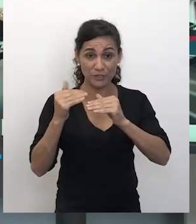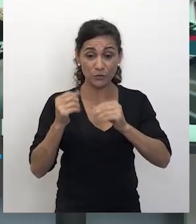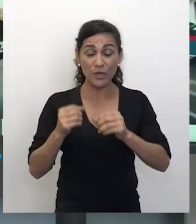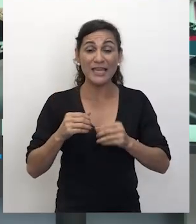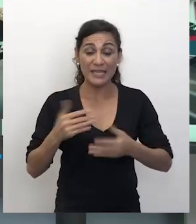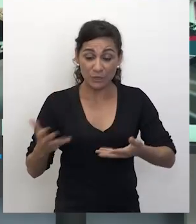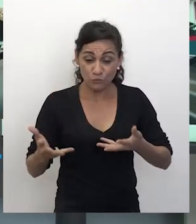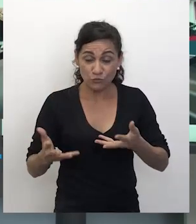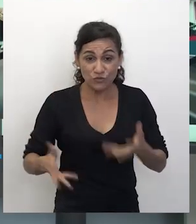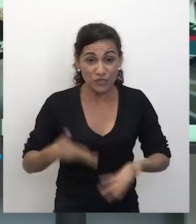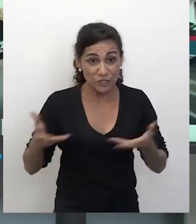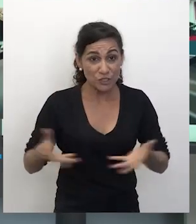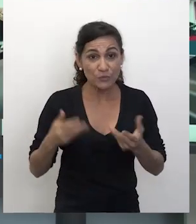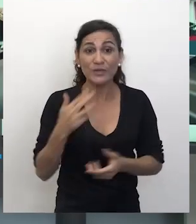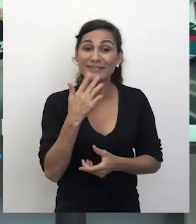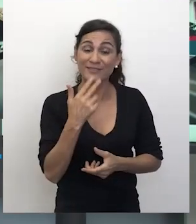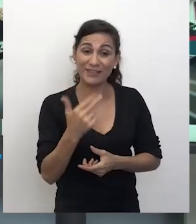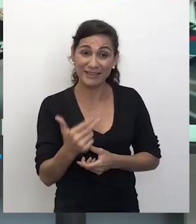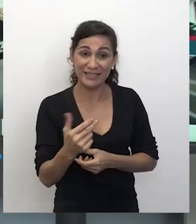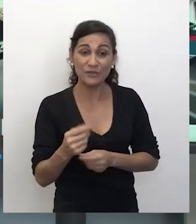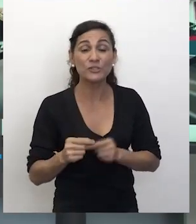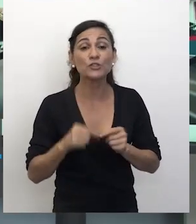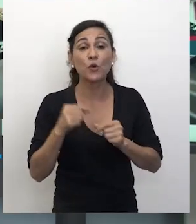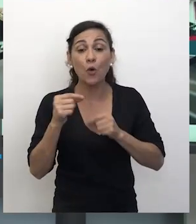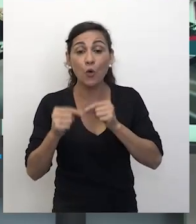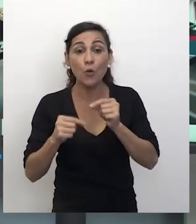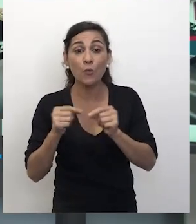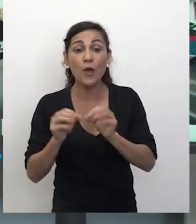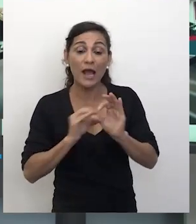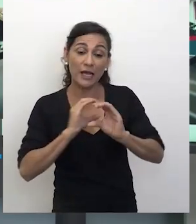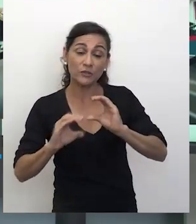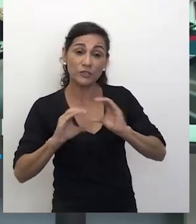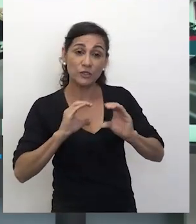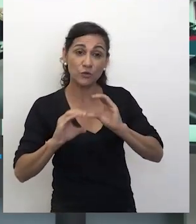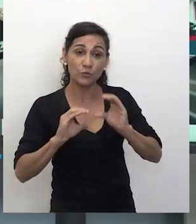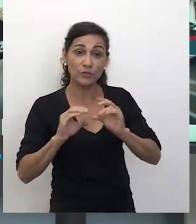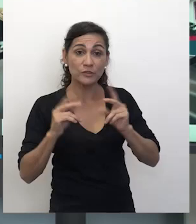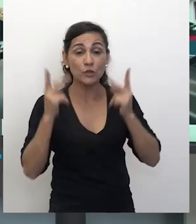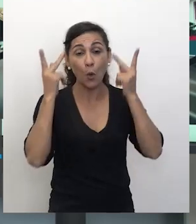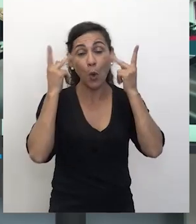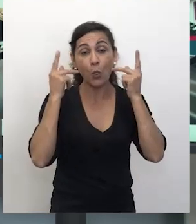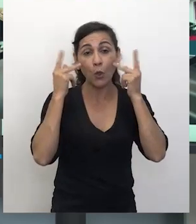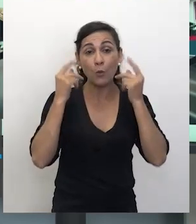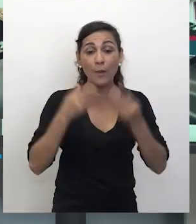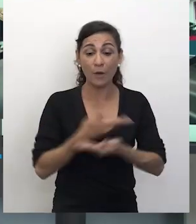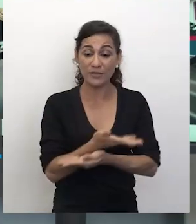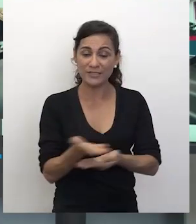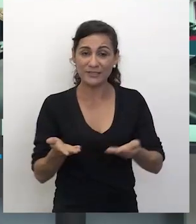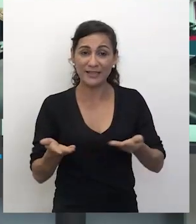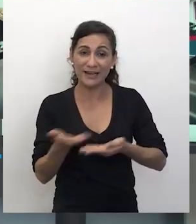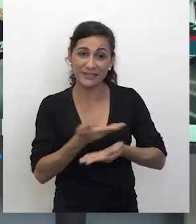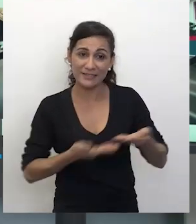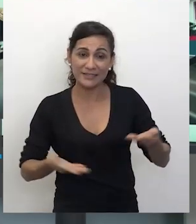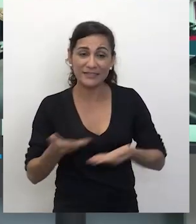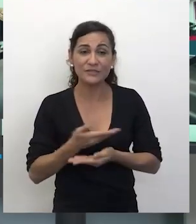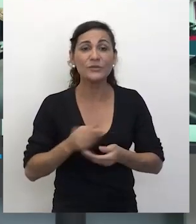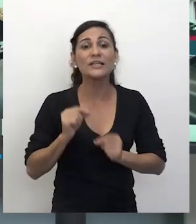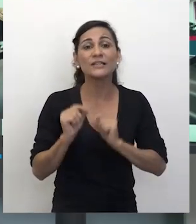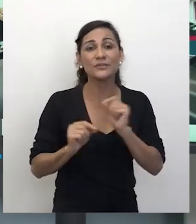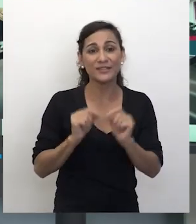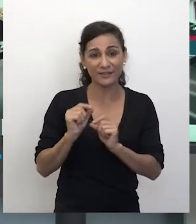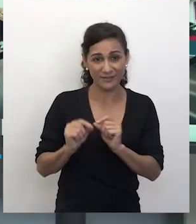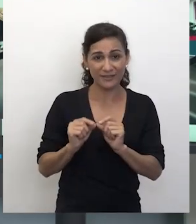sobre a maneira em que nós vamos tornar a nossa comunicação comum. Nós adquirimos uma série, então,